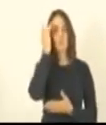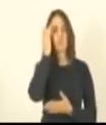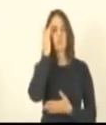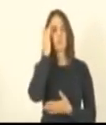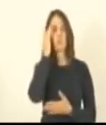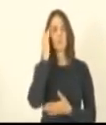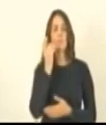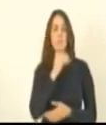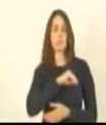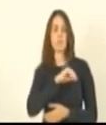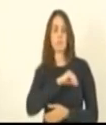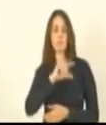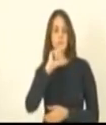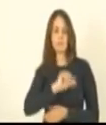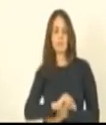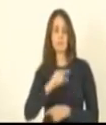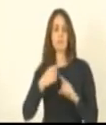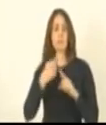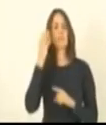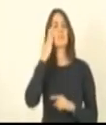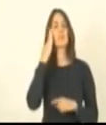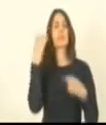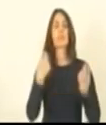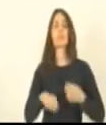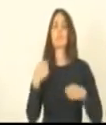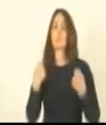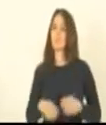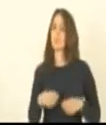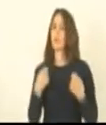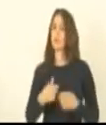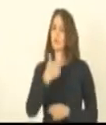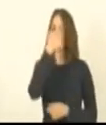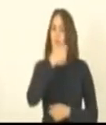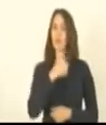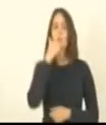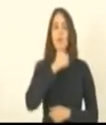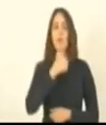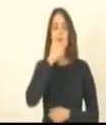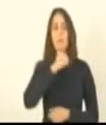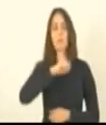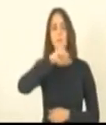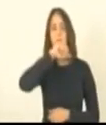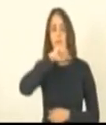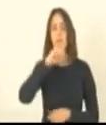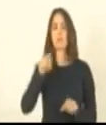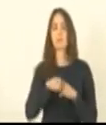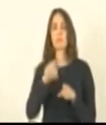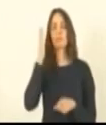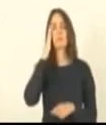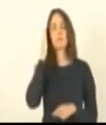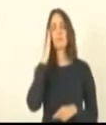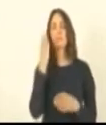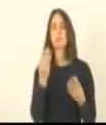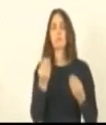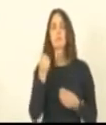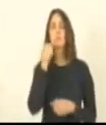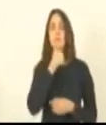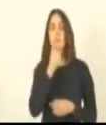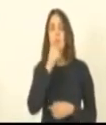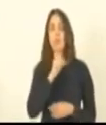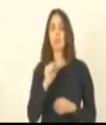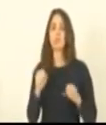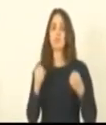baixa renda porque nós sabemos a necessidade eu como mulher como mãe a gente sabe que tem muitas mulheres aí a rimo de família